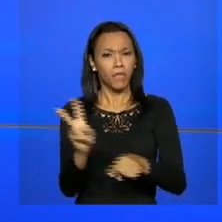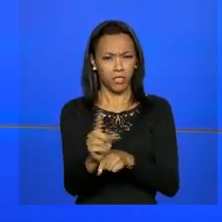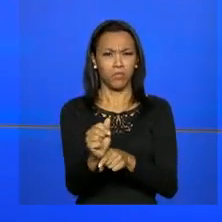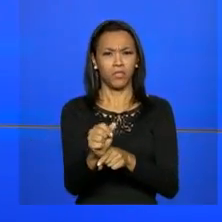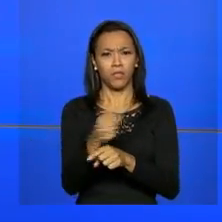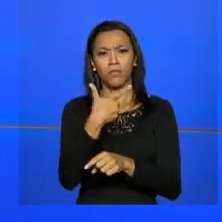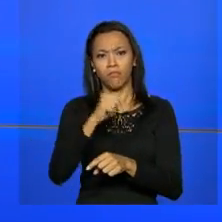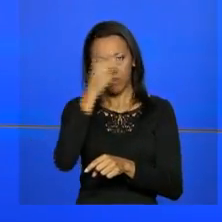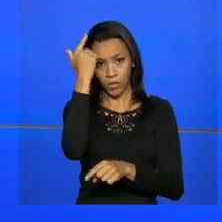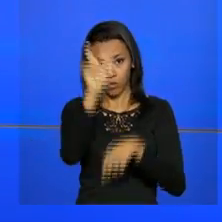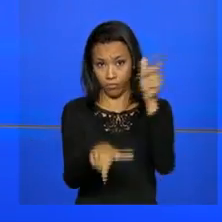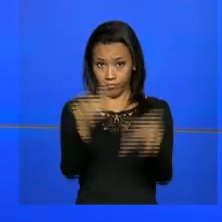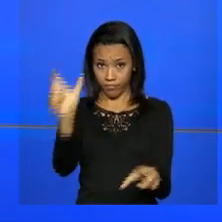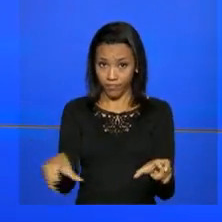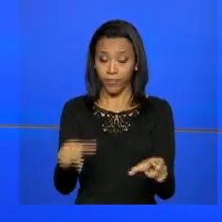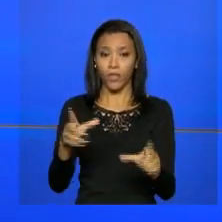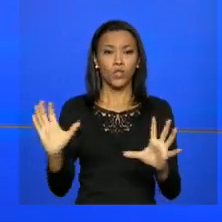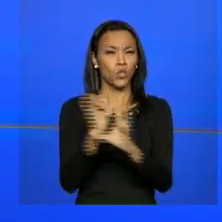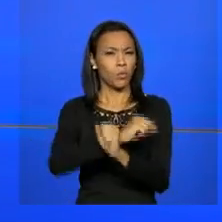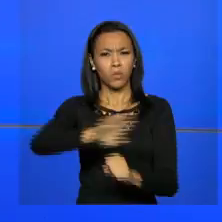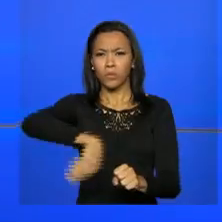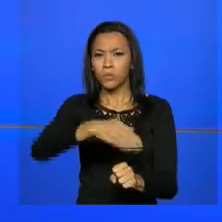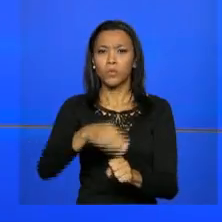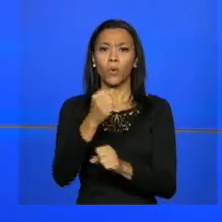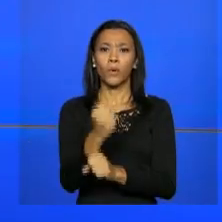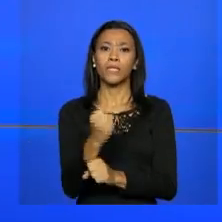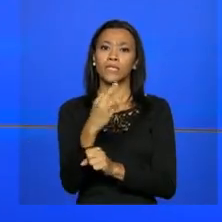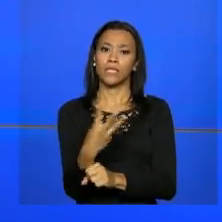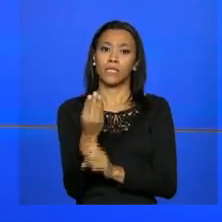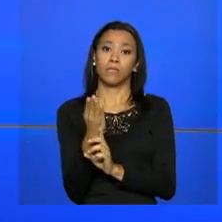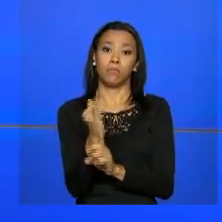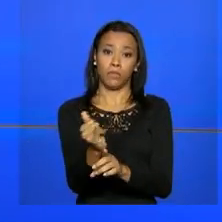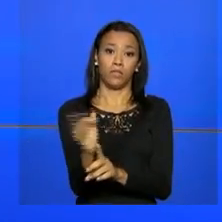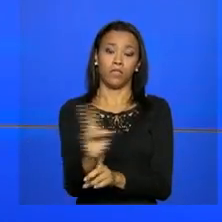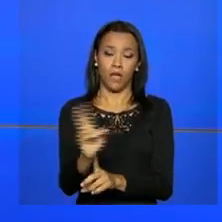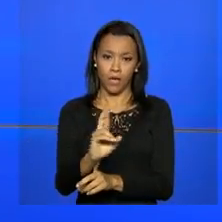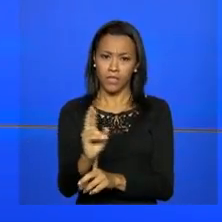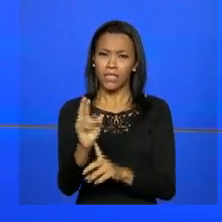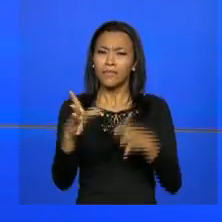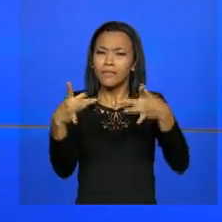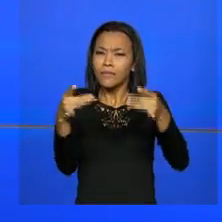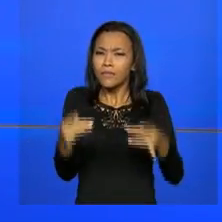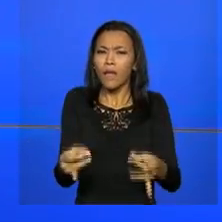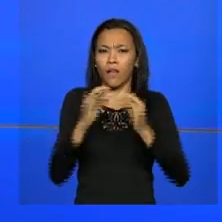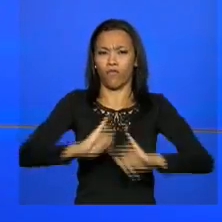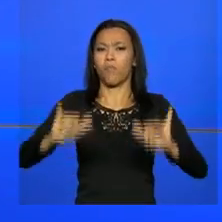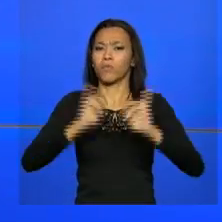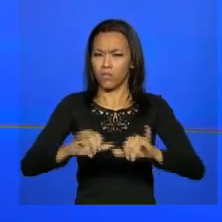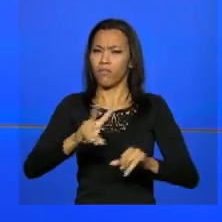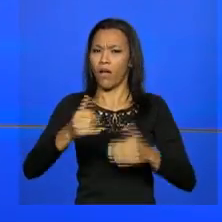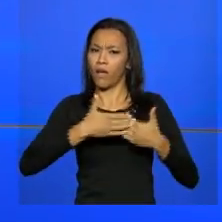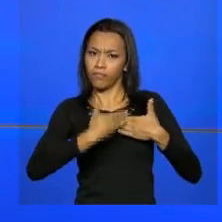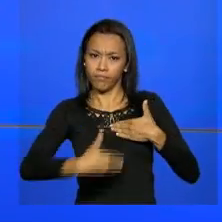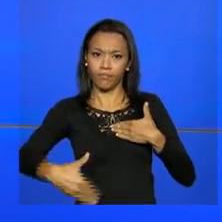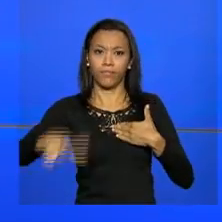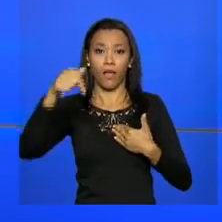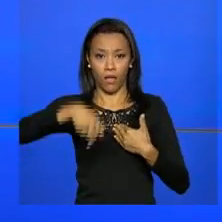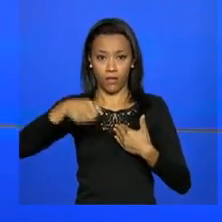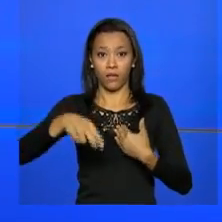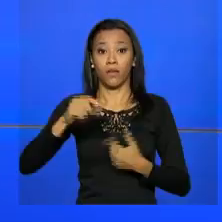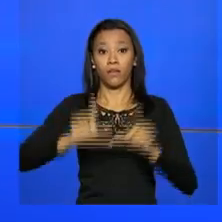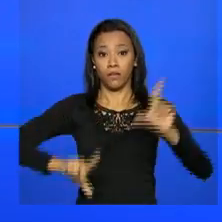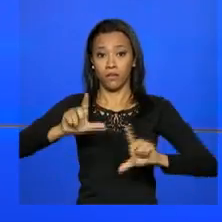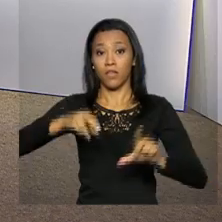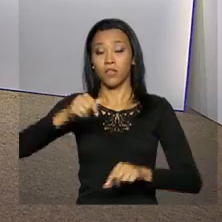Ao todo, serão disponibilizados R 83 bilhões. As informações detalhadas você confere durante a programação aqui na